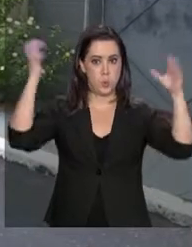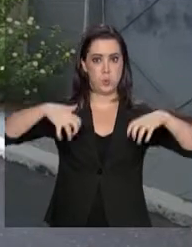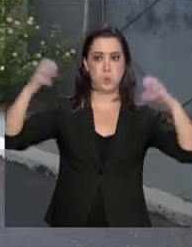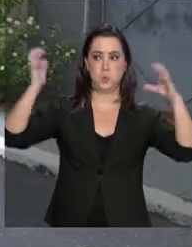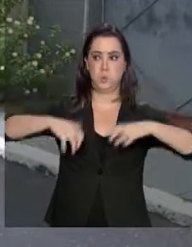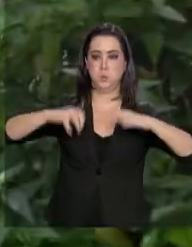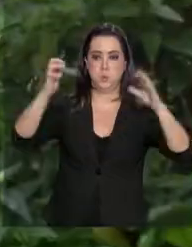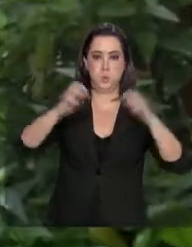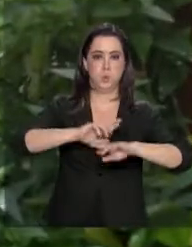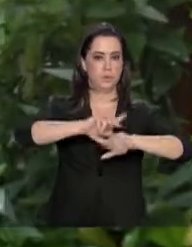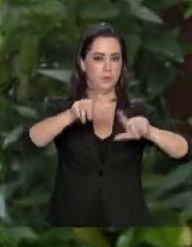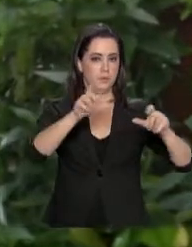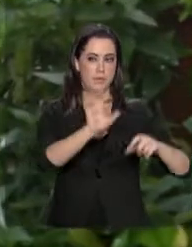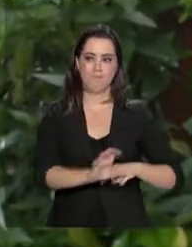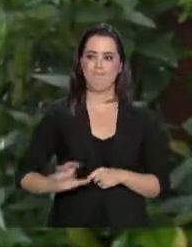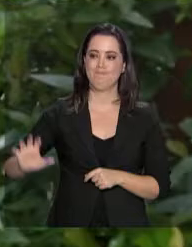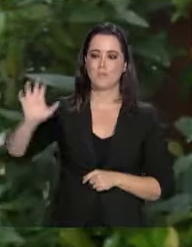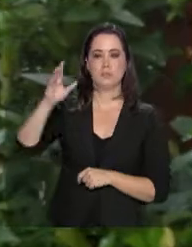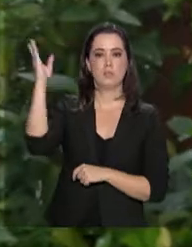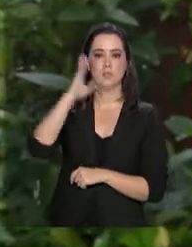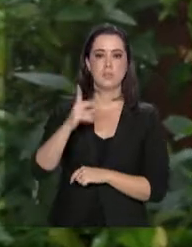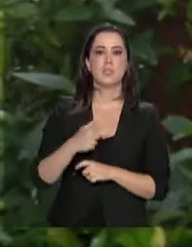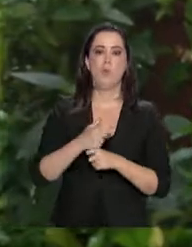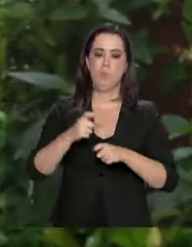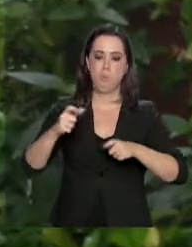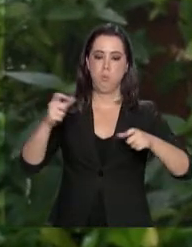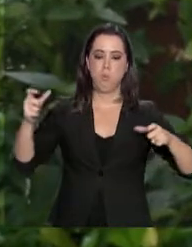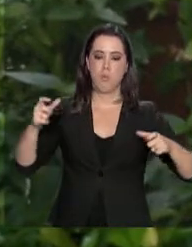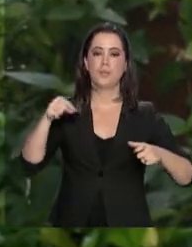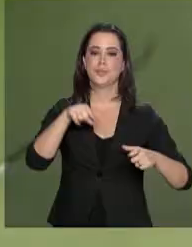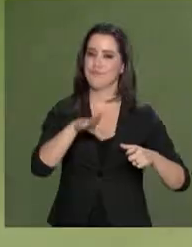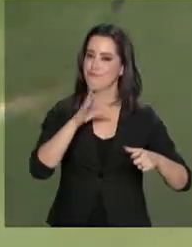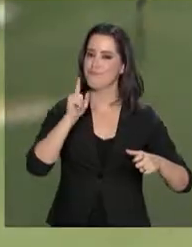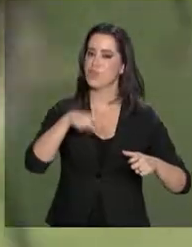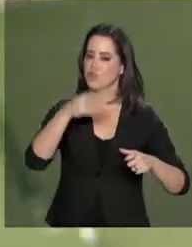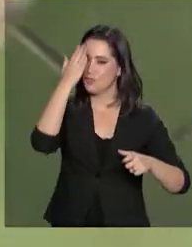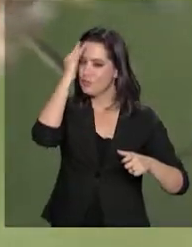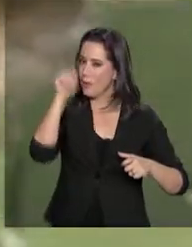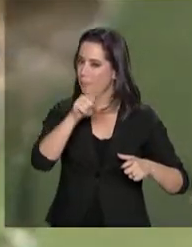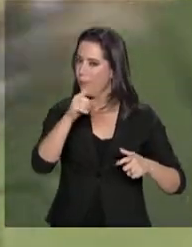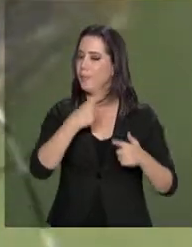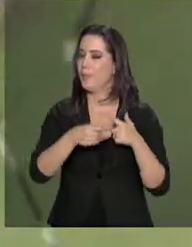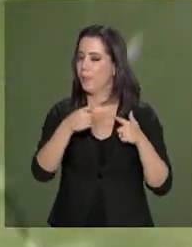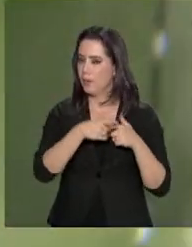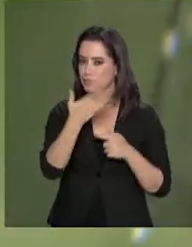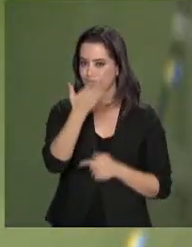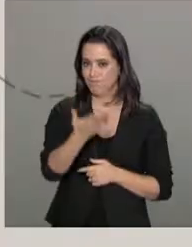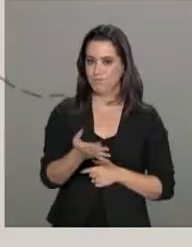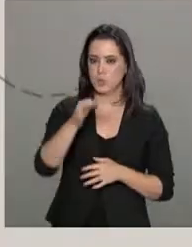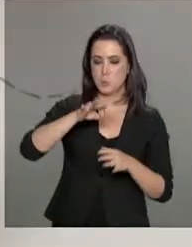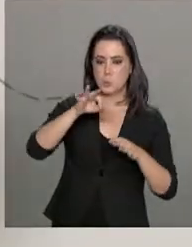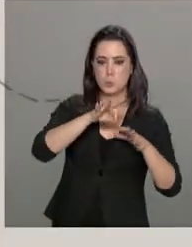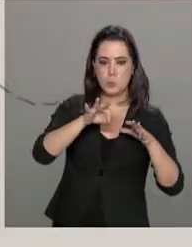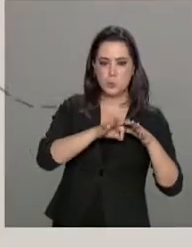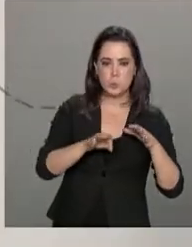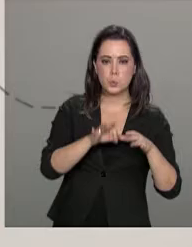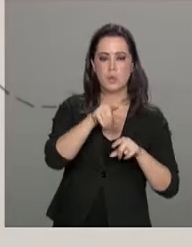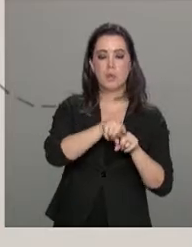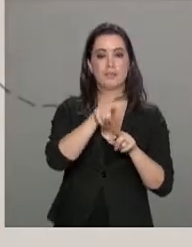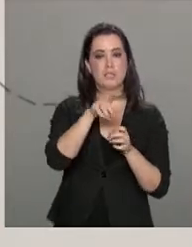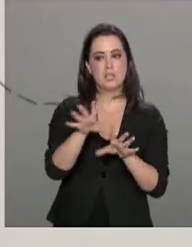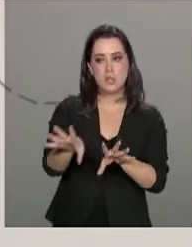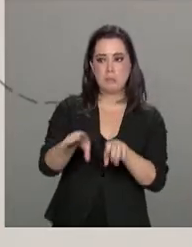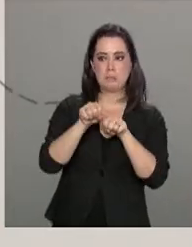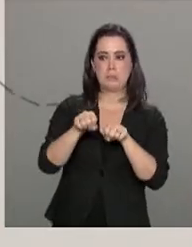regiões do Brasil, cresce o risco da proliferação de um conhecido vilão, o mosquito Aedes aegypti. Transmissor de